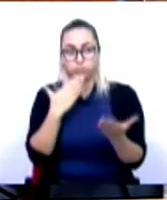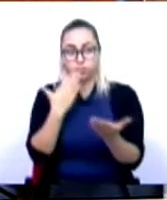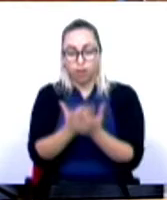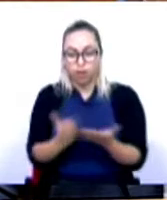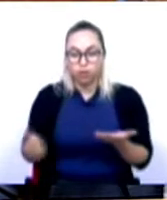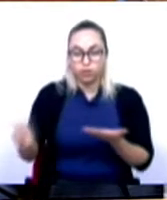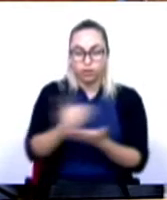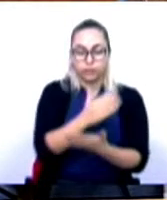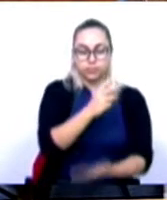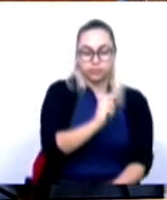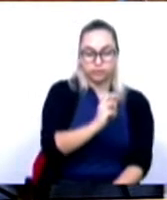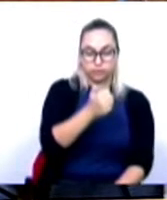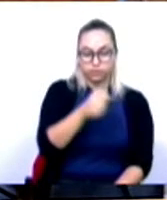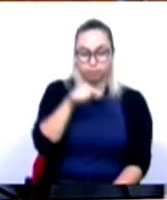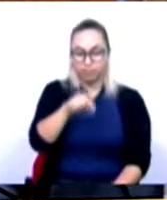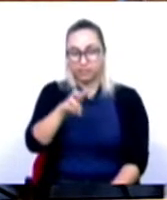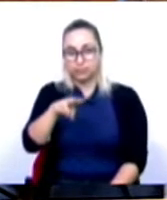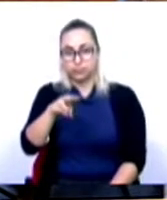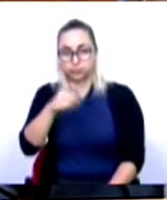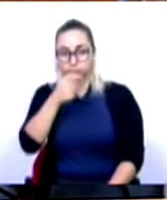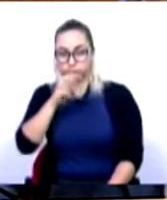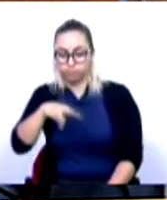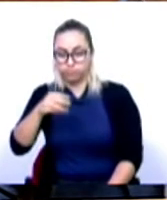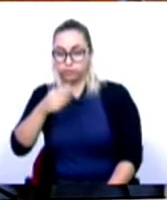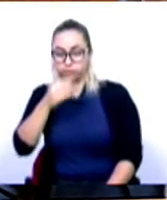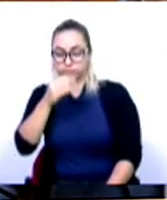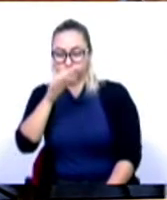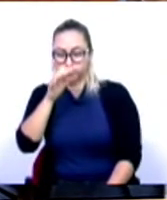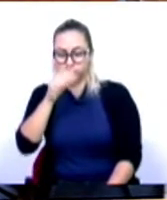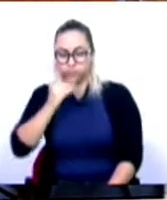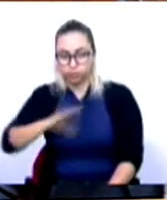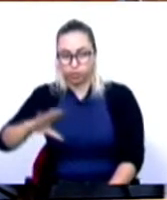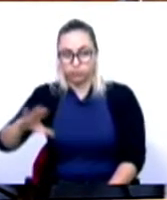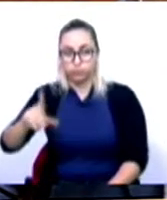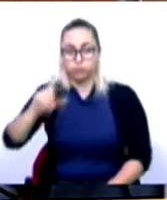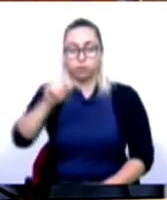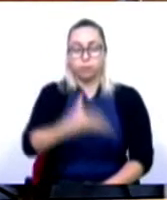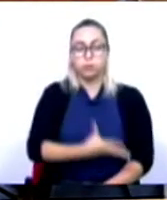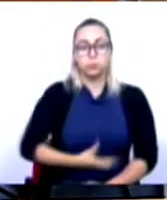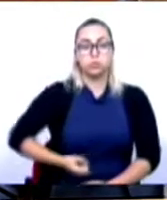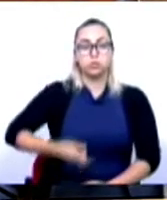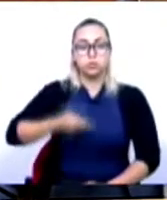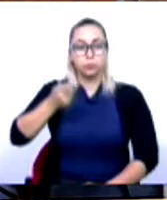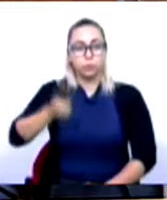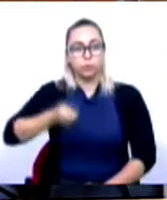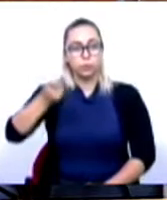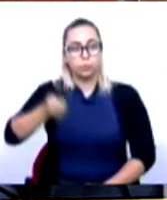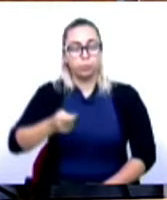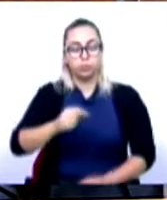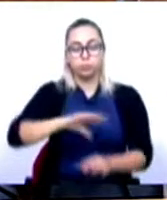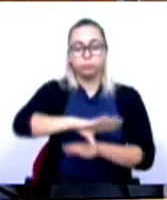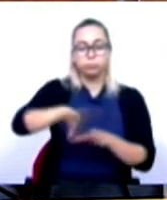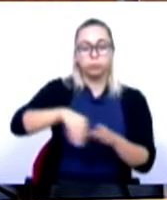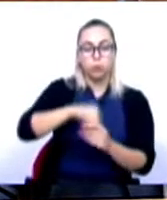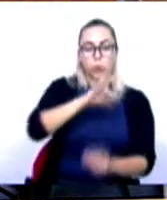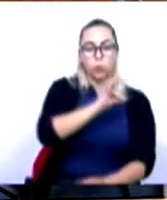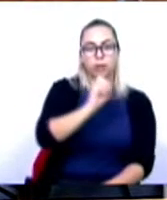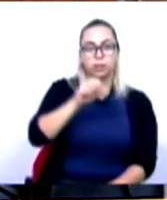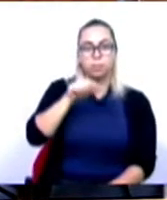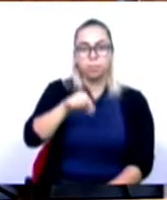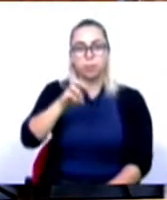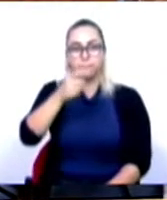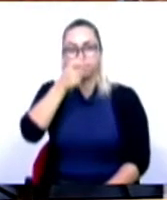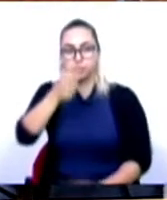crianças. Houve uma projeção extraordinária do subsídio e desemprego, abrangendo 48.000 pessoas. Houve um apoio